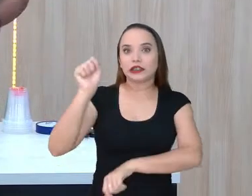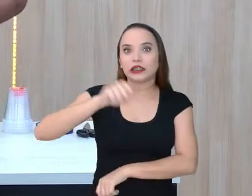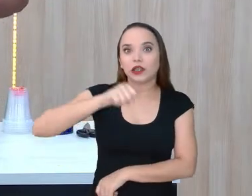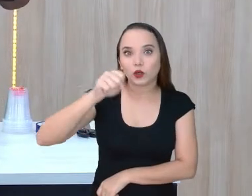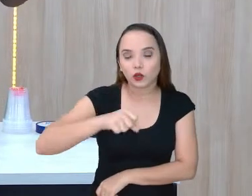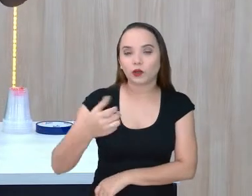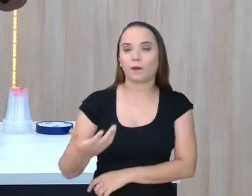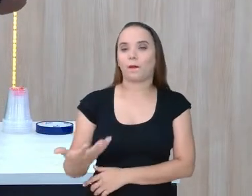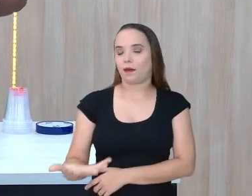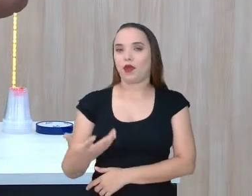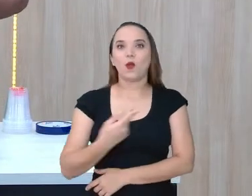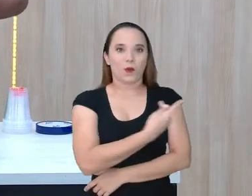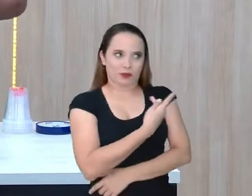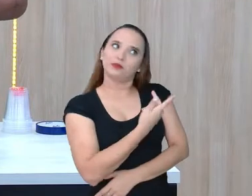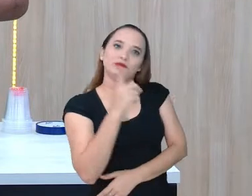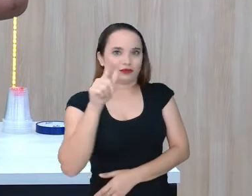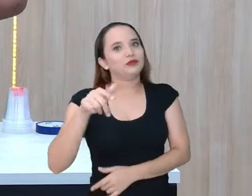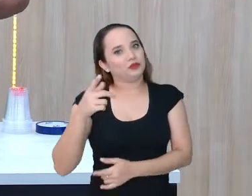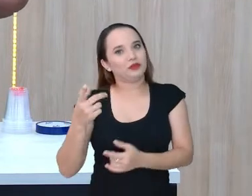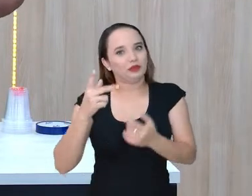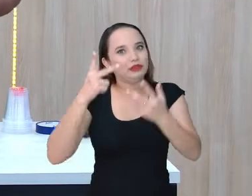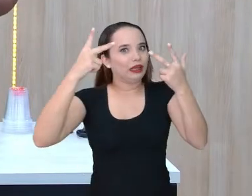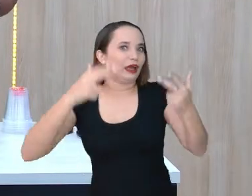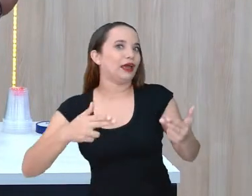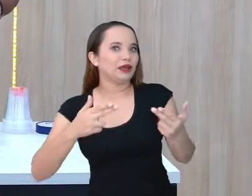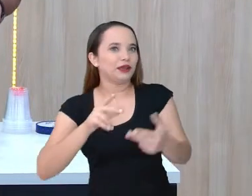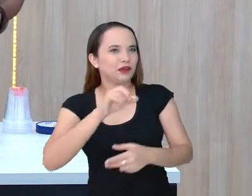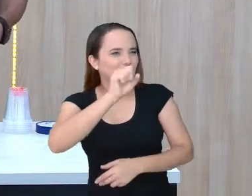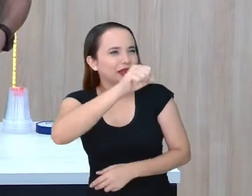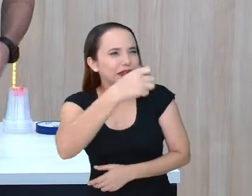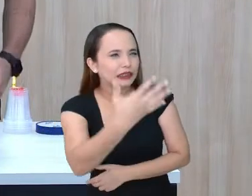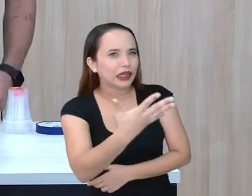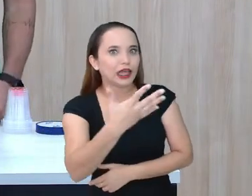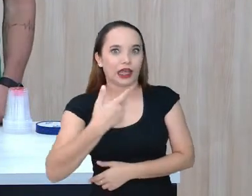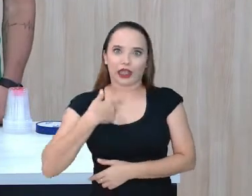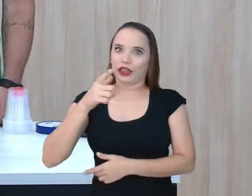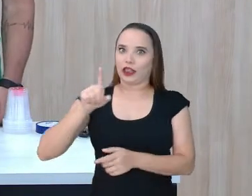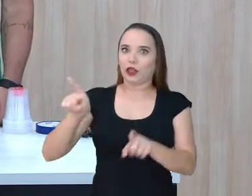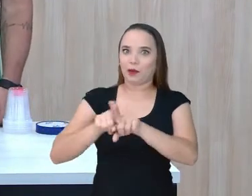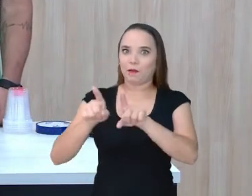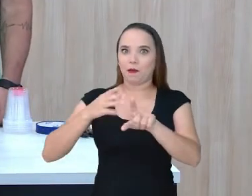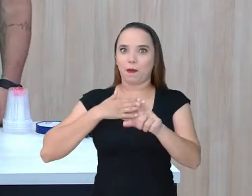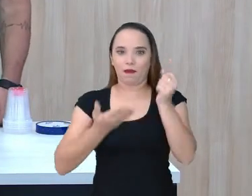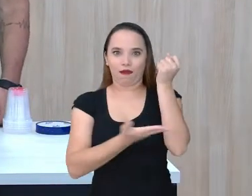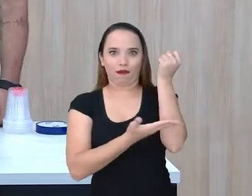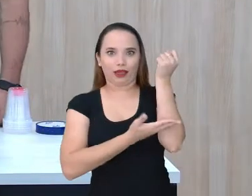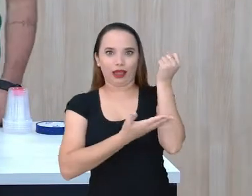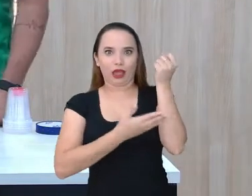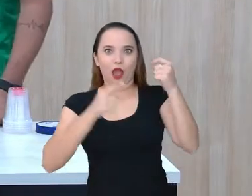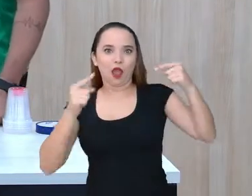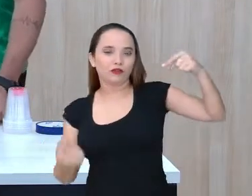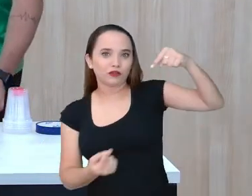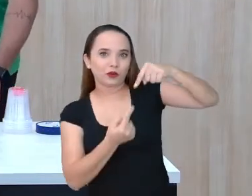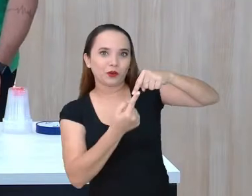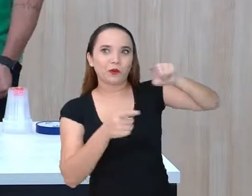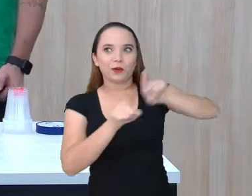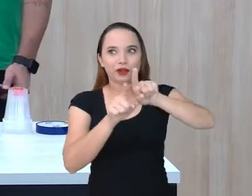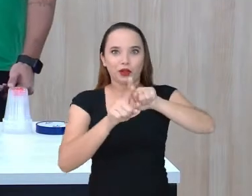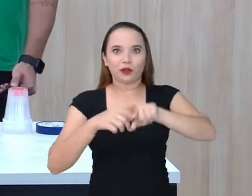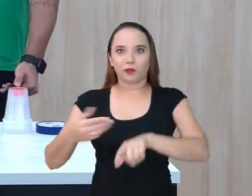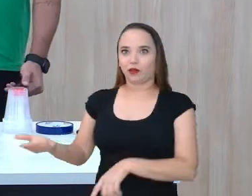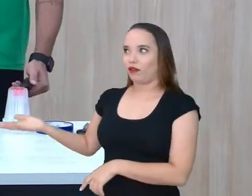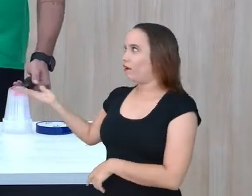a gente está de pá de jarro, né, Bili? A gente está de pá de jarro. Até minha garrafinha está aqui, combinando com a nossa camisa. O fundo do